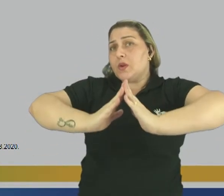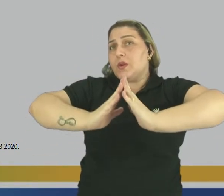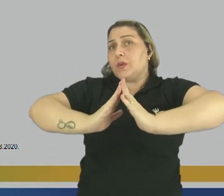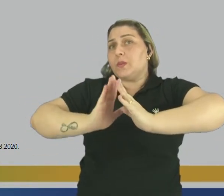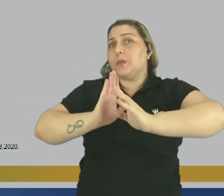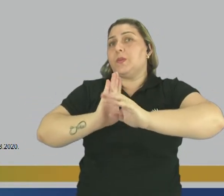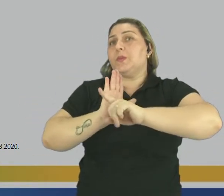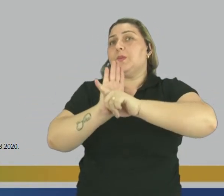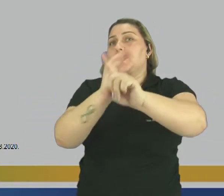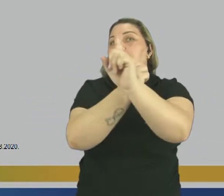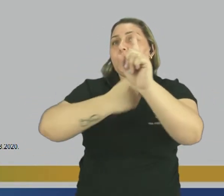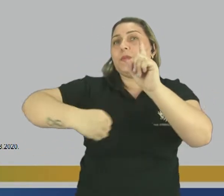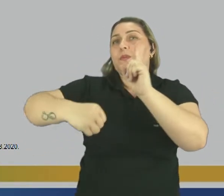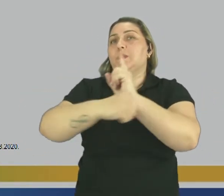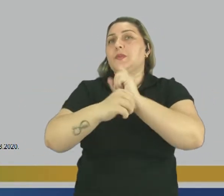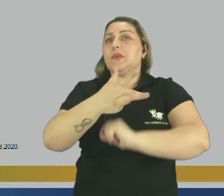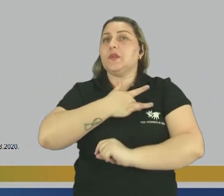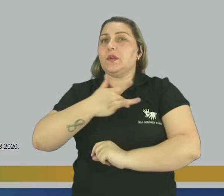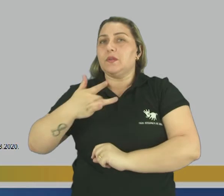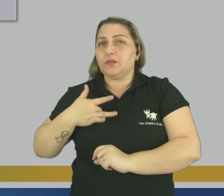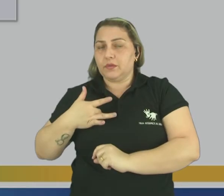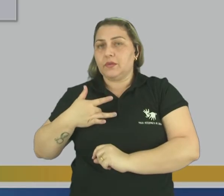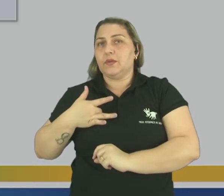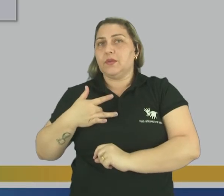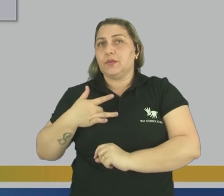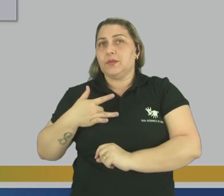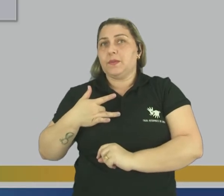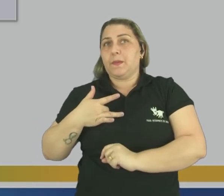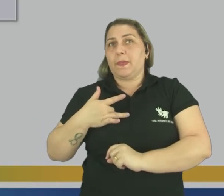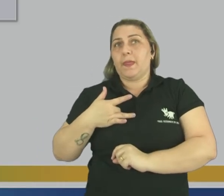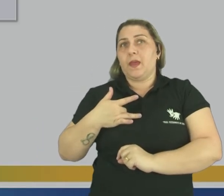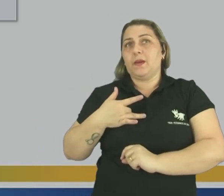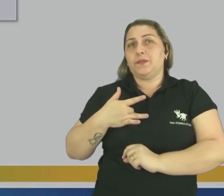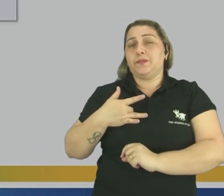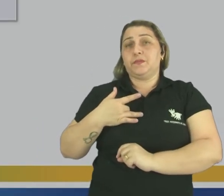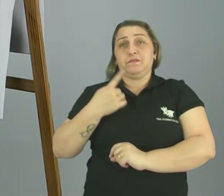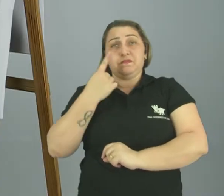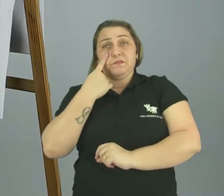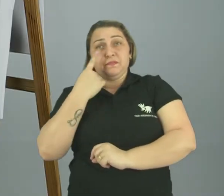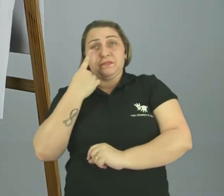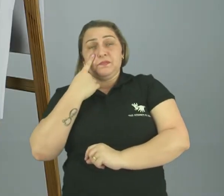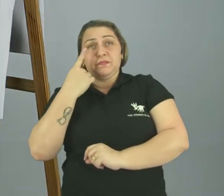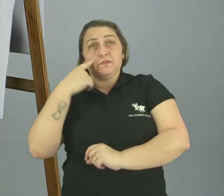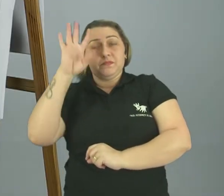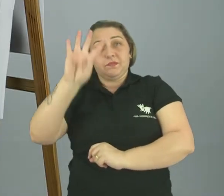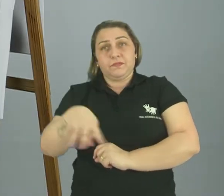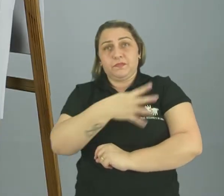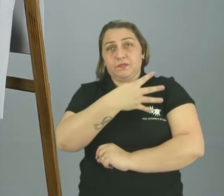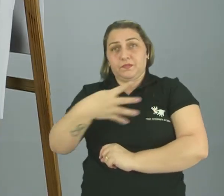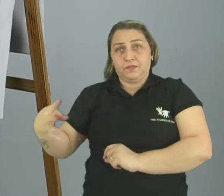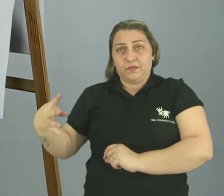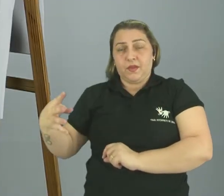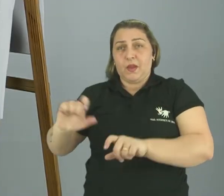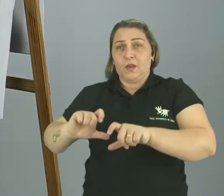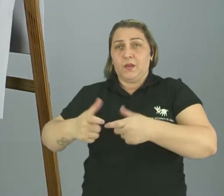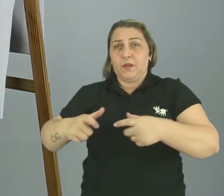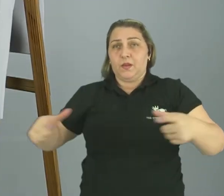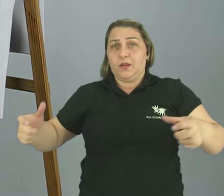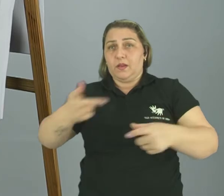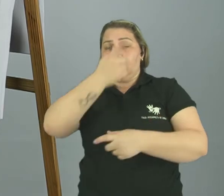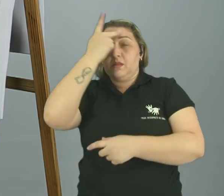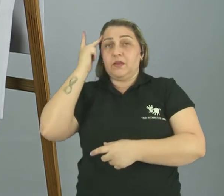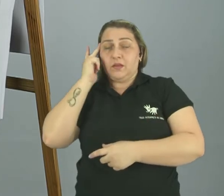assistência social e saúde Então, pessoal Observe que esse crescimento